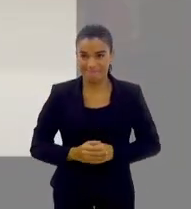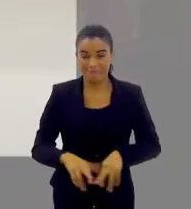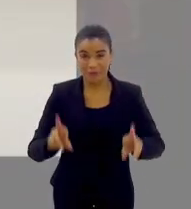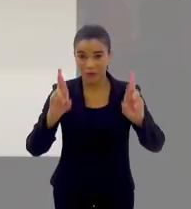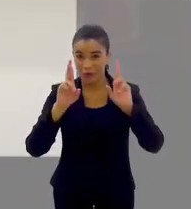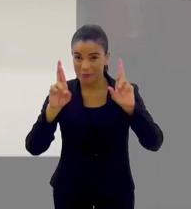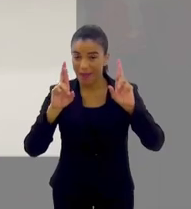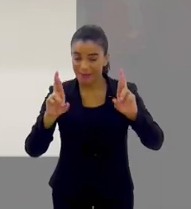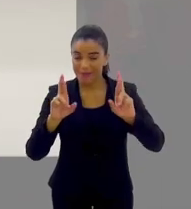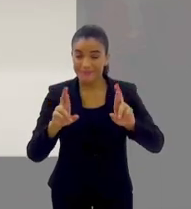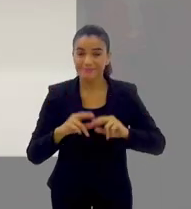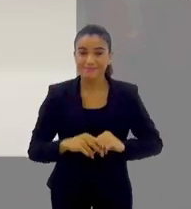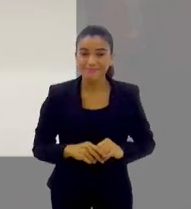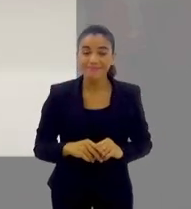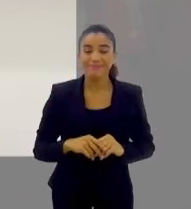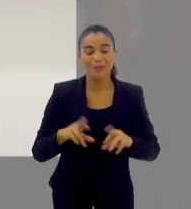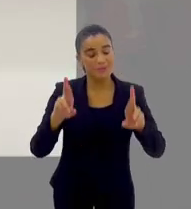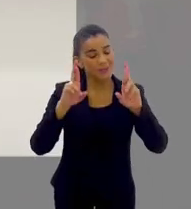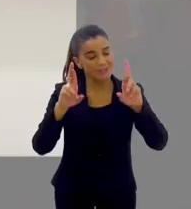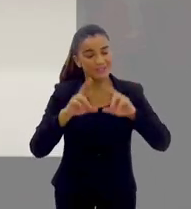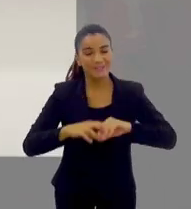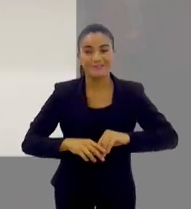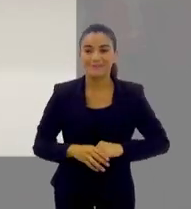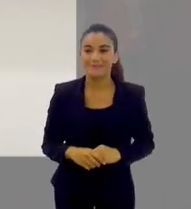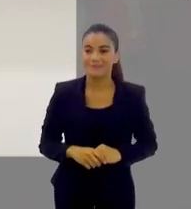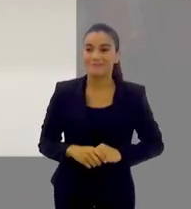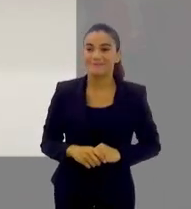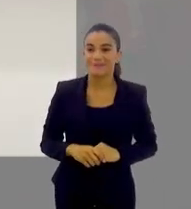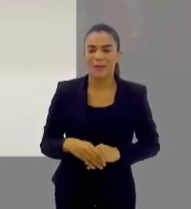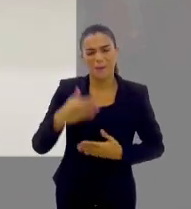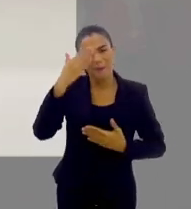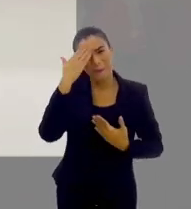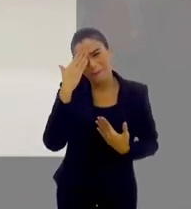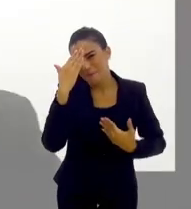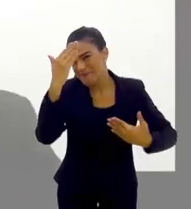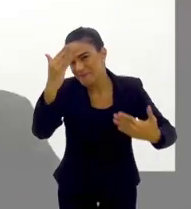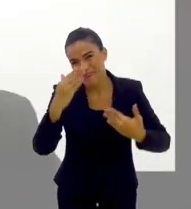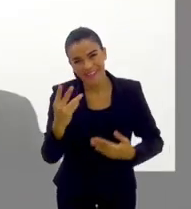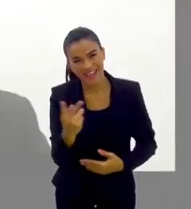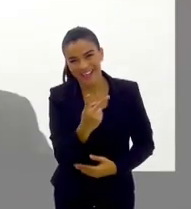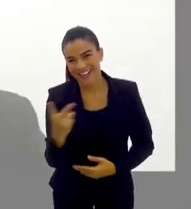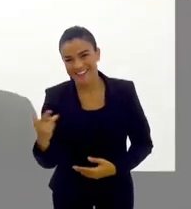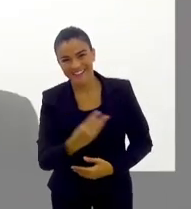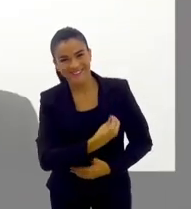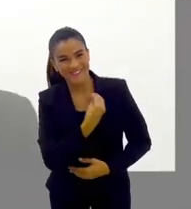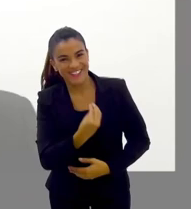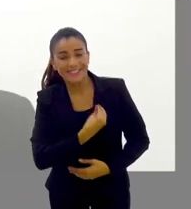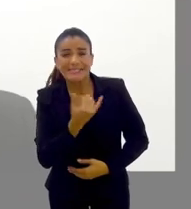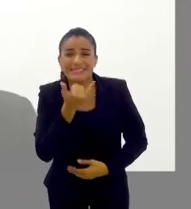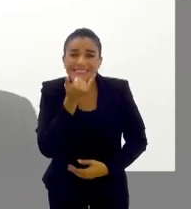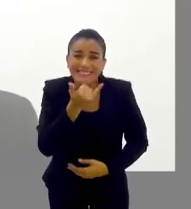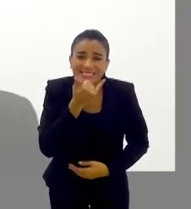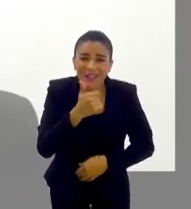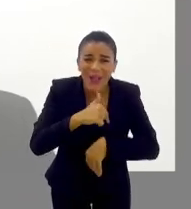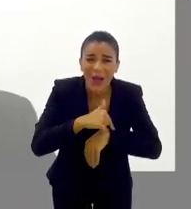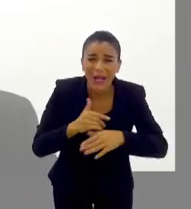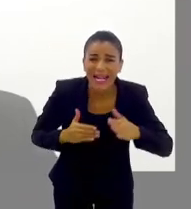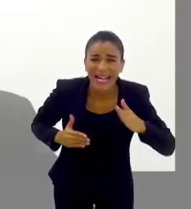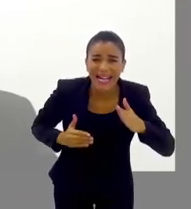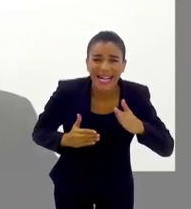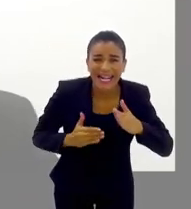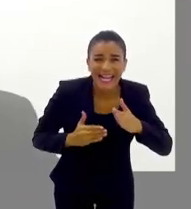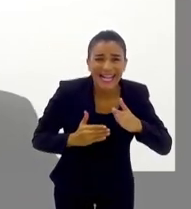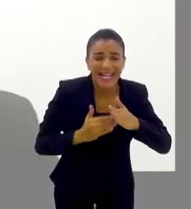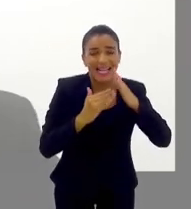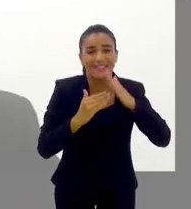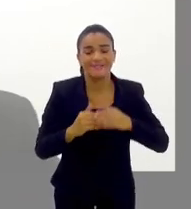faça e a nossa aposta é essa e estamos torcendo. Muito obrigada pela participação de vocês, desculpa, o